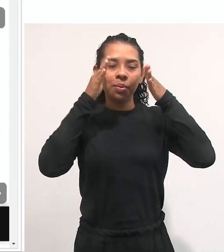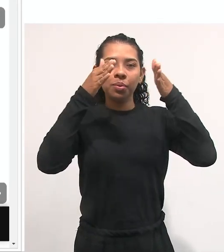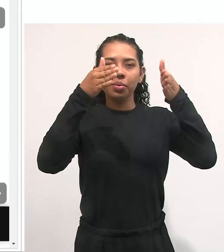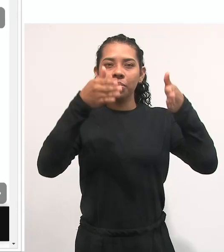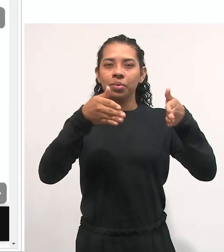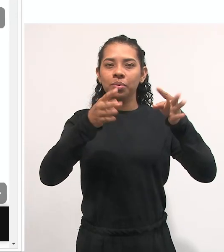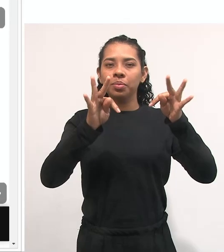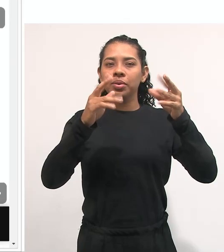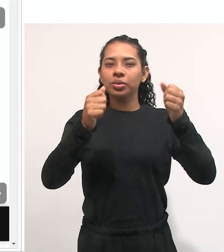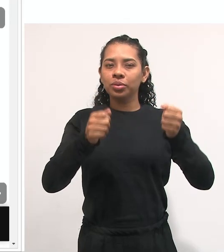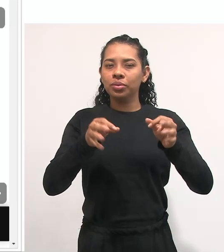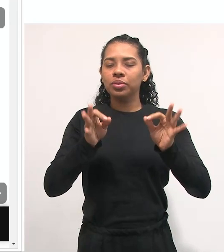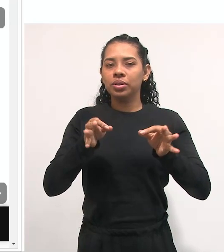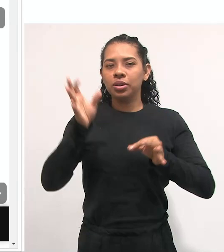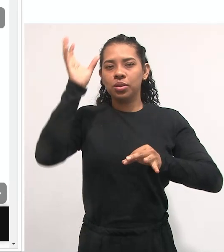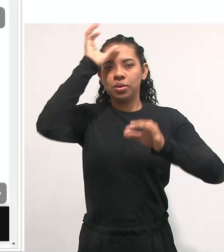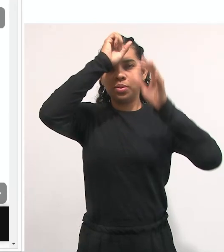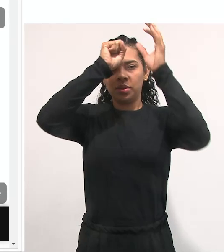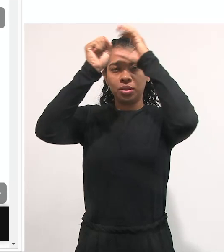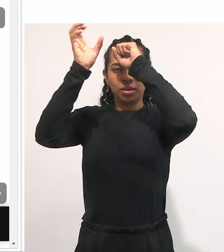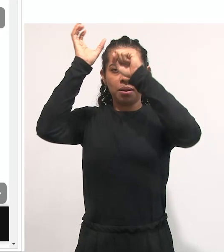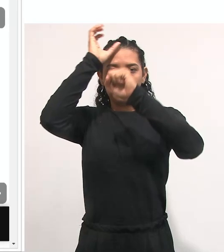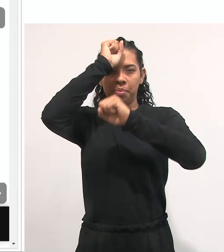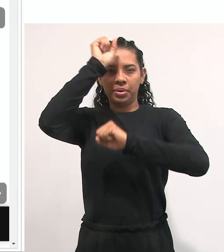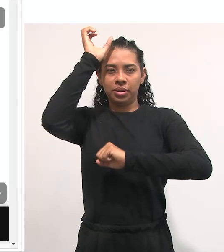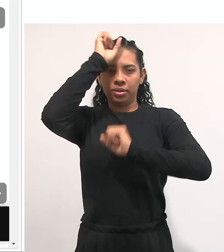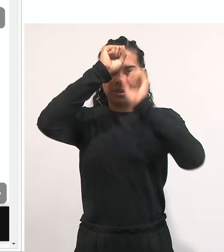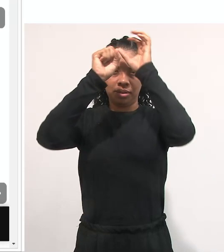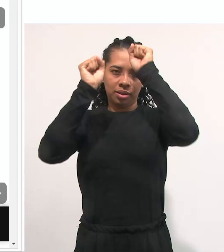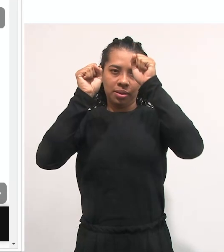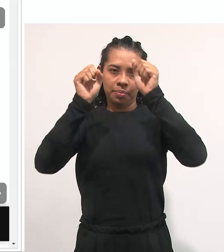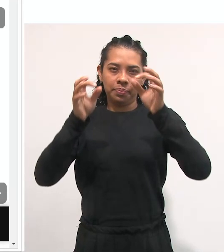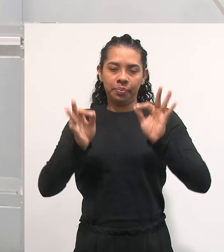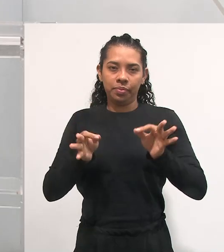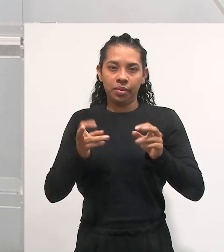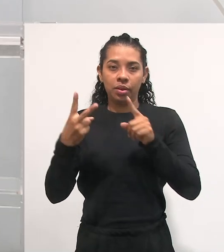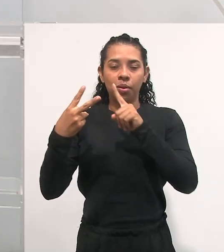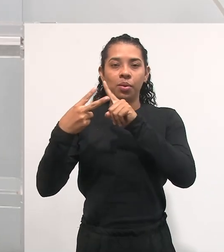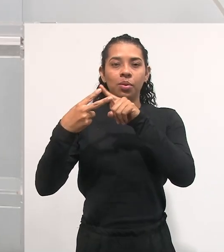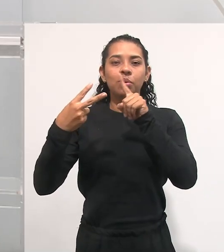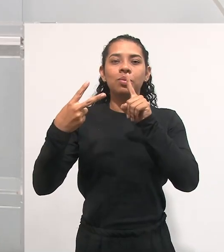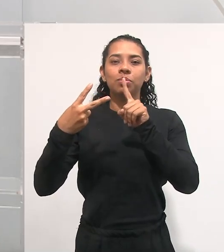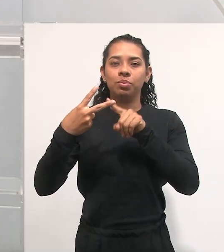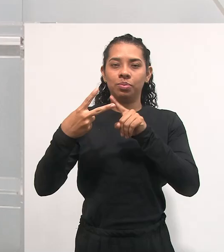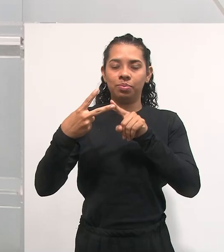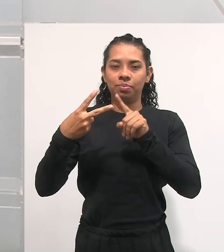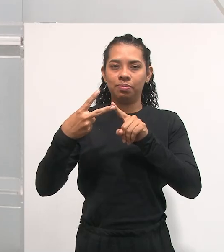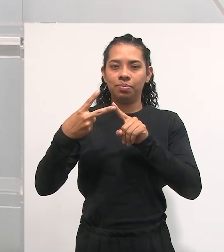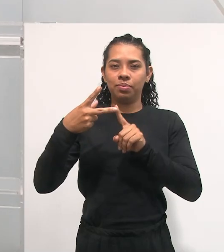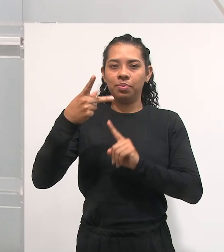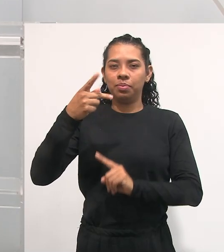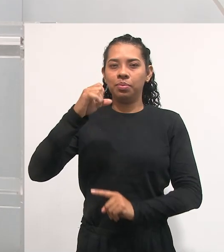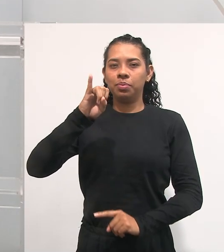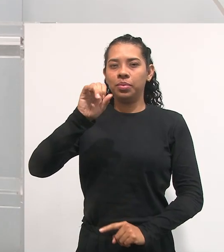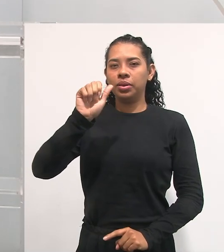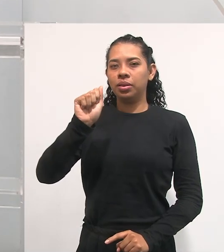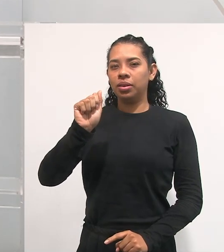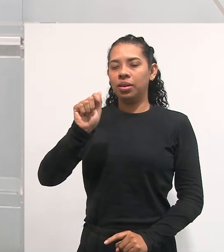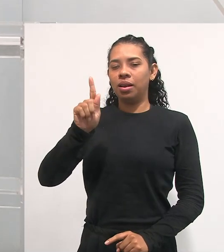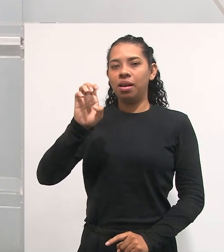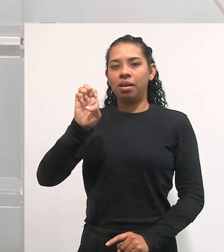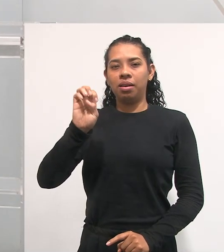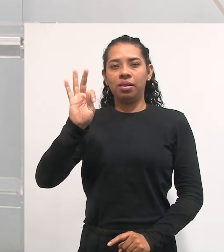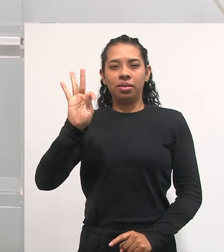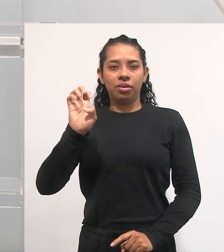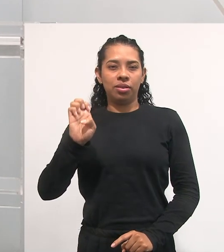voltada para o potencial da aprendizagem. Então, aqui, com esses dois enfoques, do Piaget e do